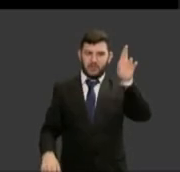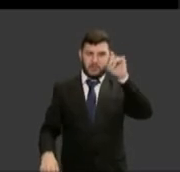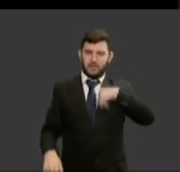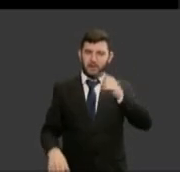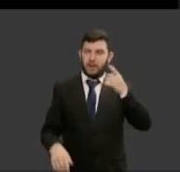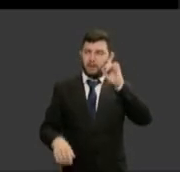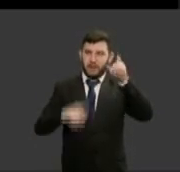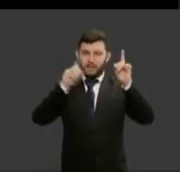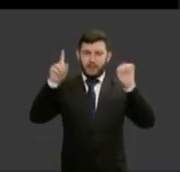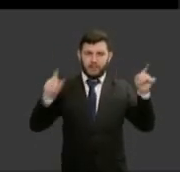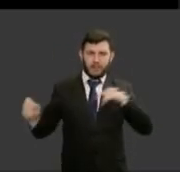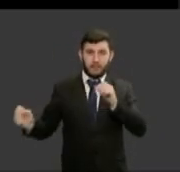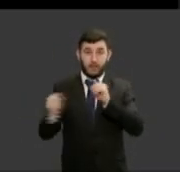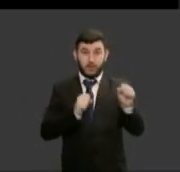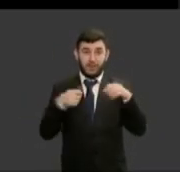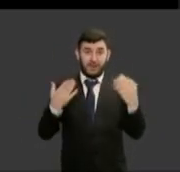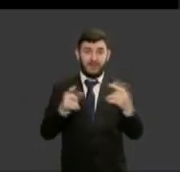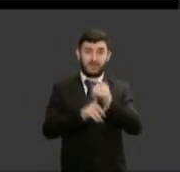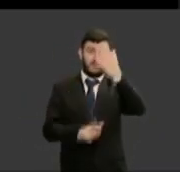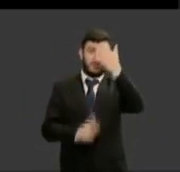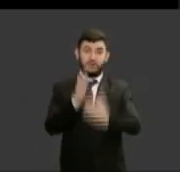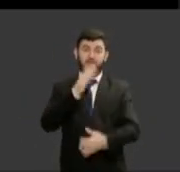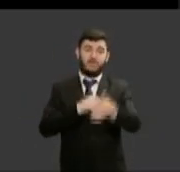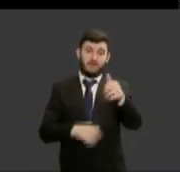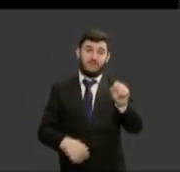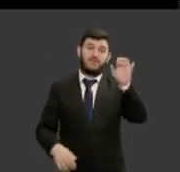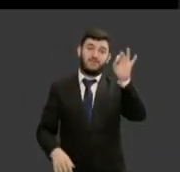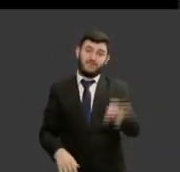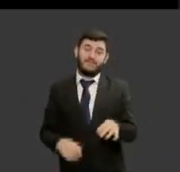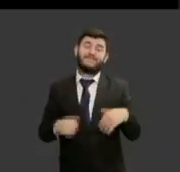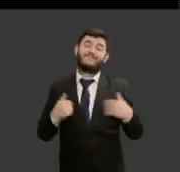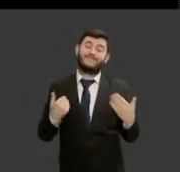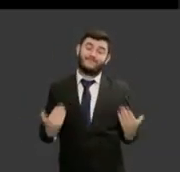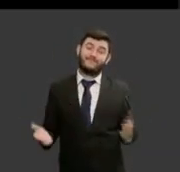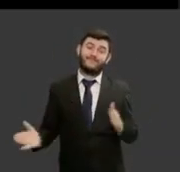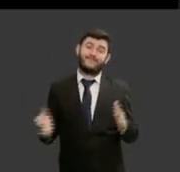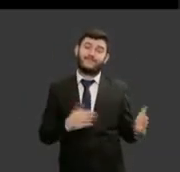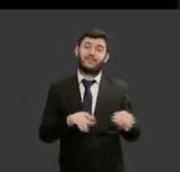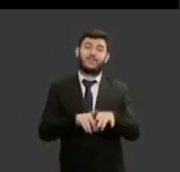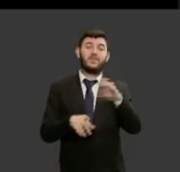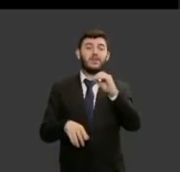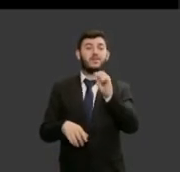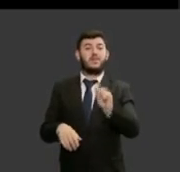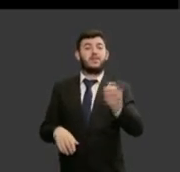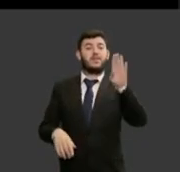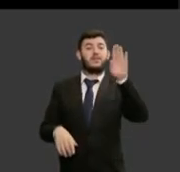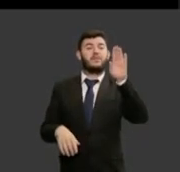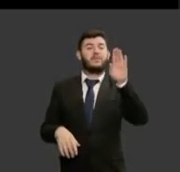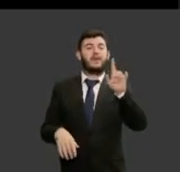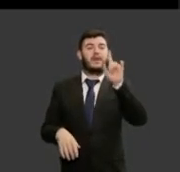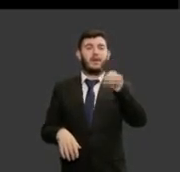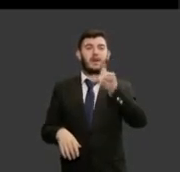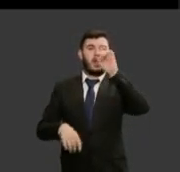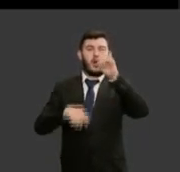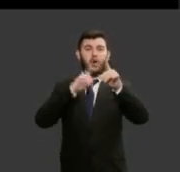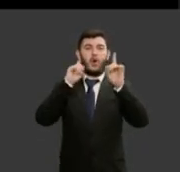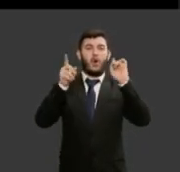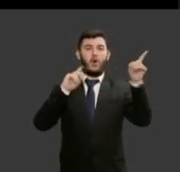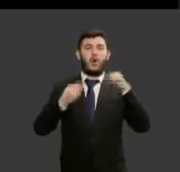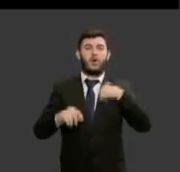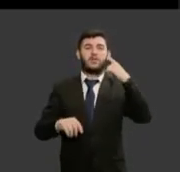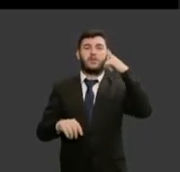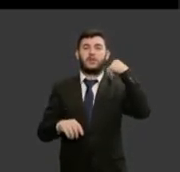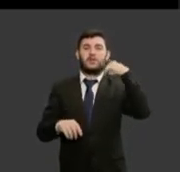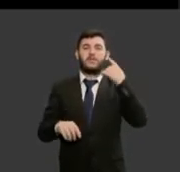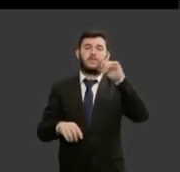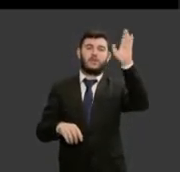cai para 18% na ordem dos advogados do Brasil uma das entidades mais respeitadas